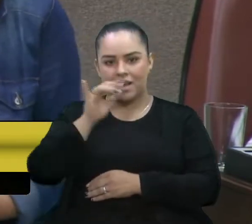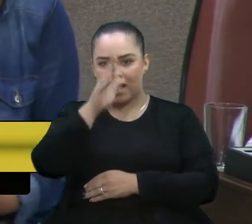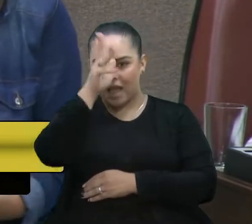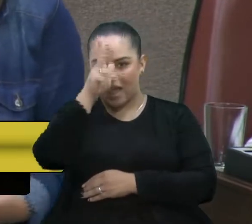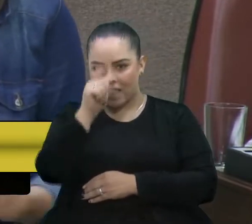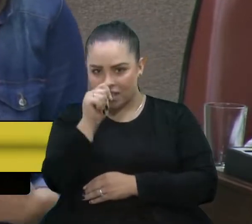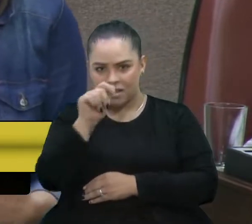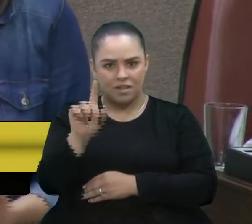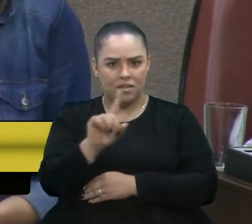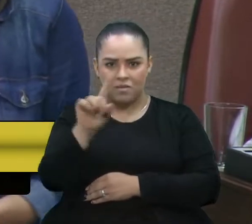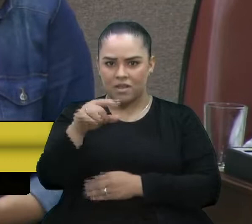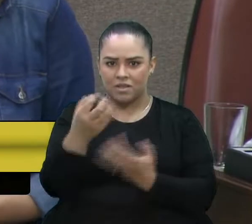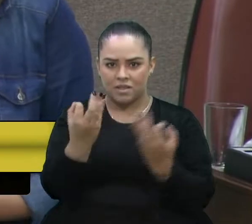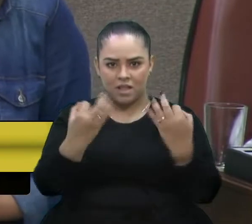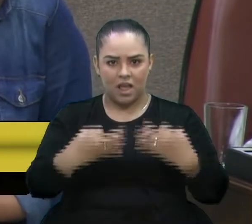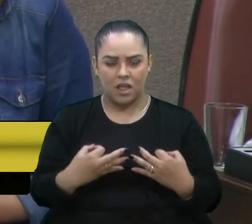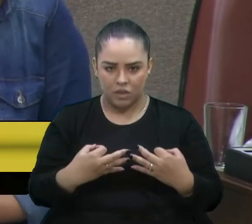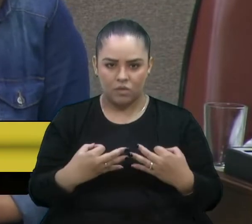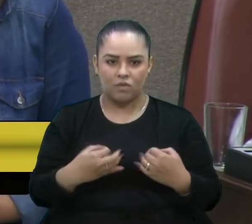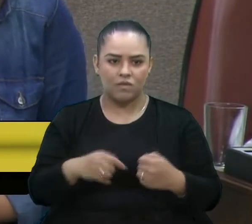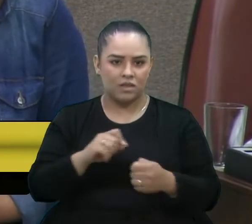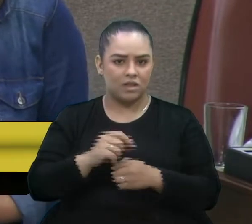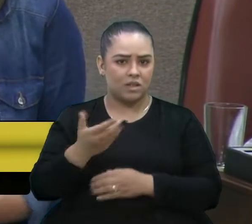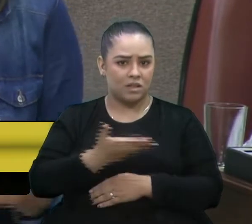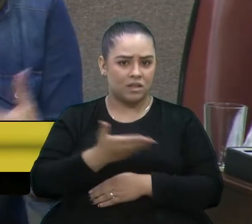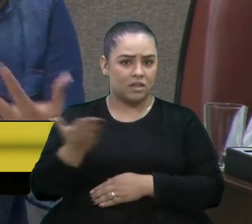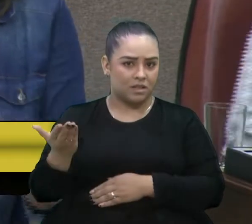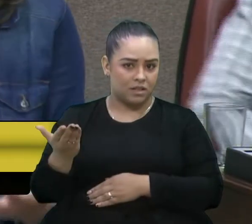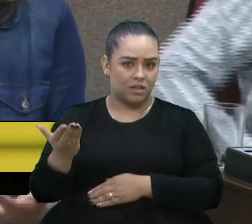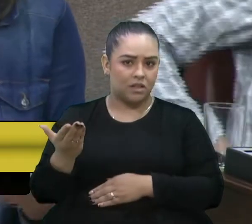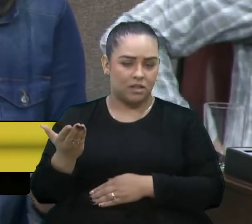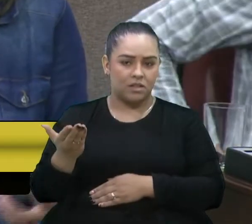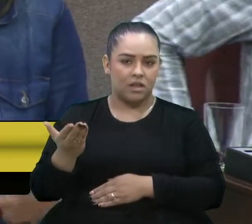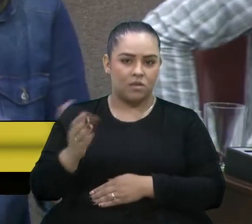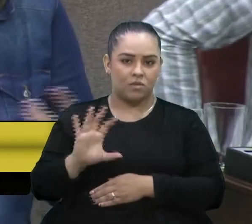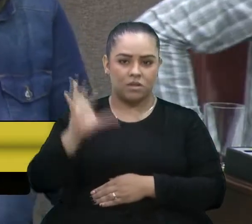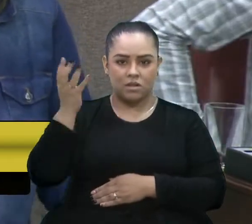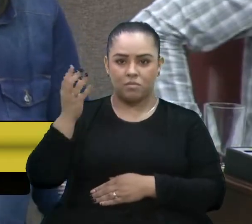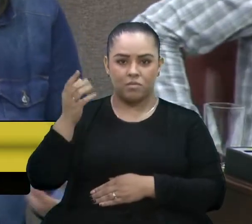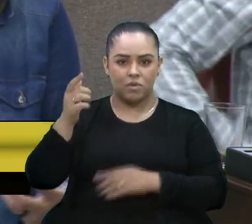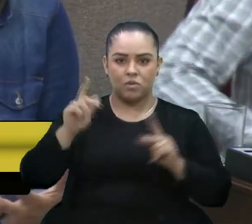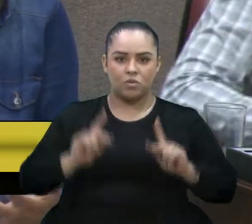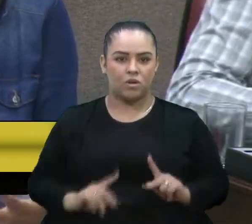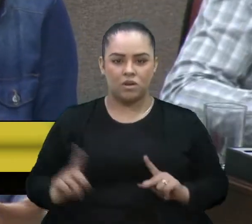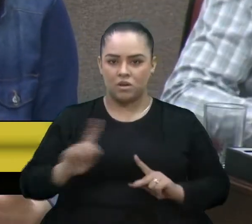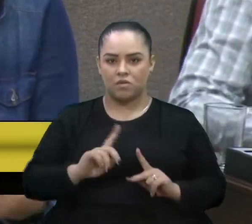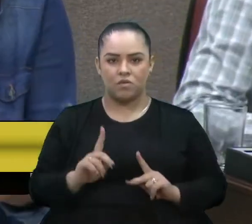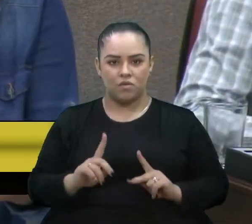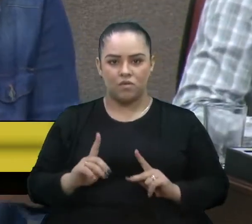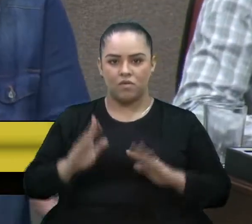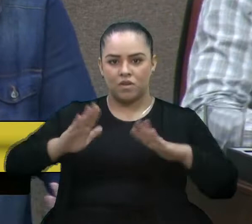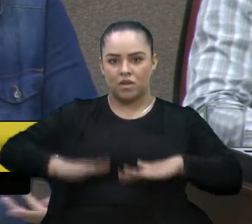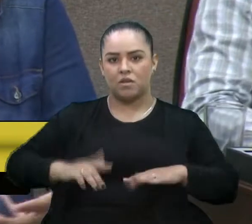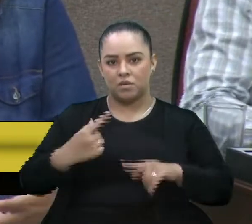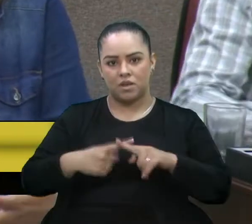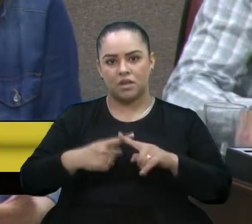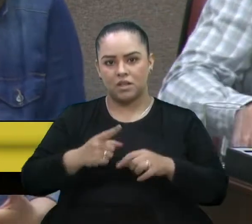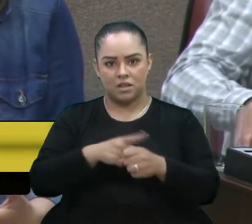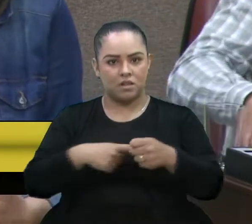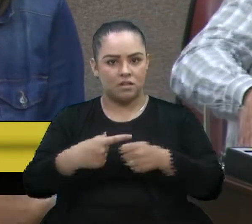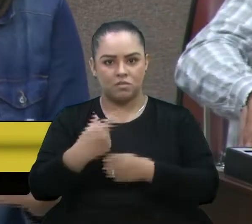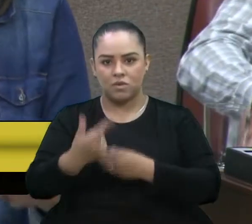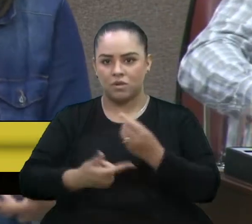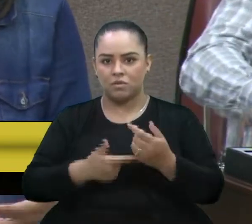justo, fazia com que nós acabássemos expulsando as pessoas que moram no interior para morar na cidade, porque não tinha como